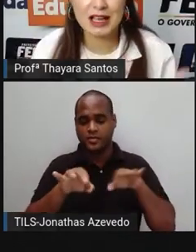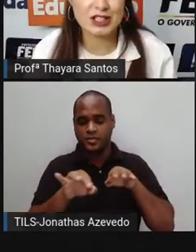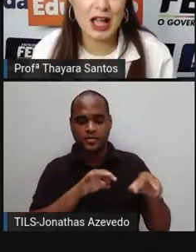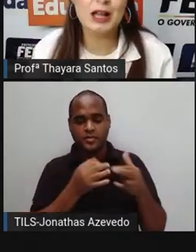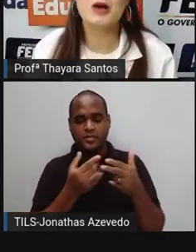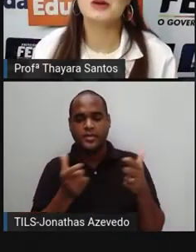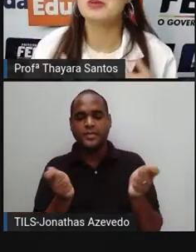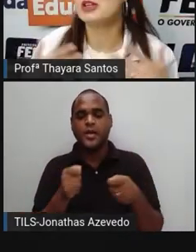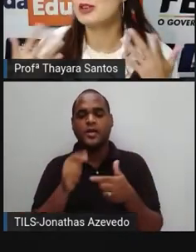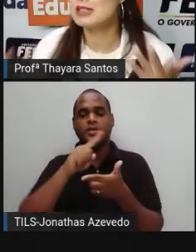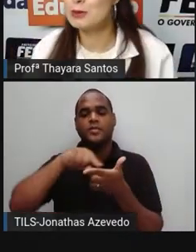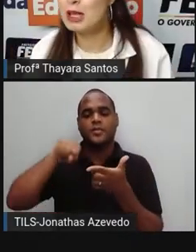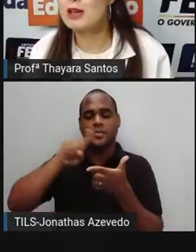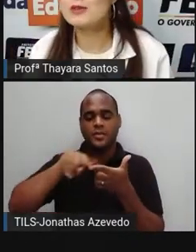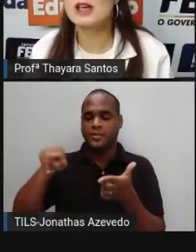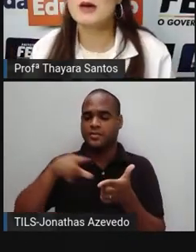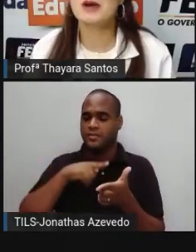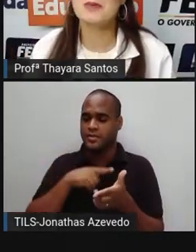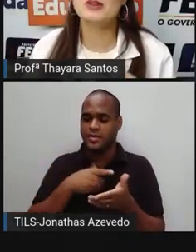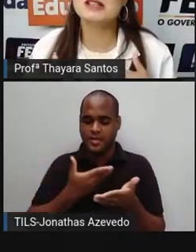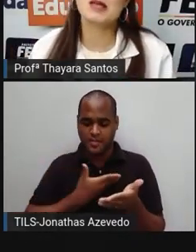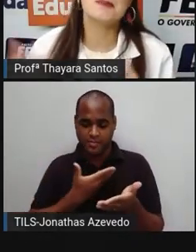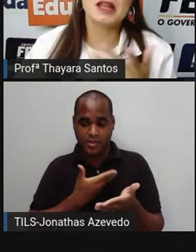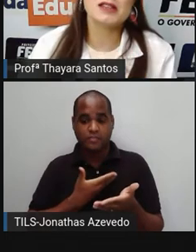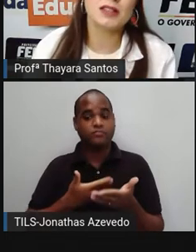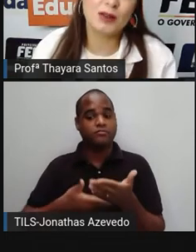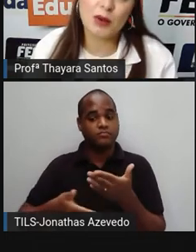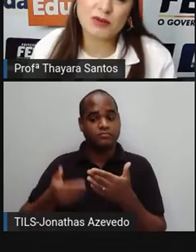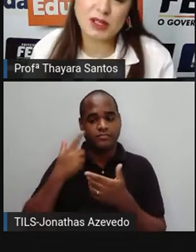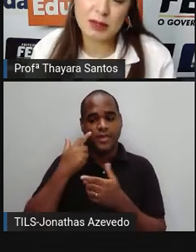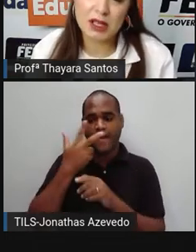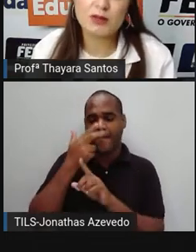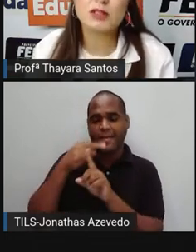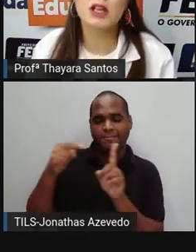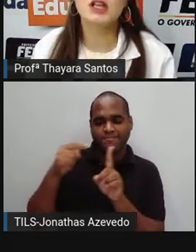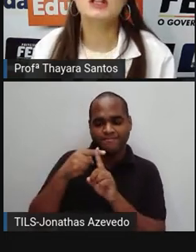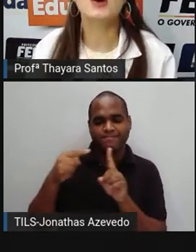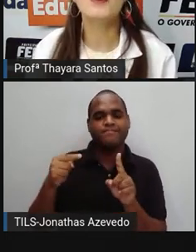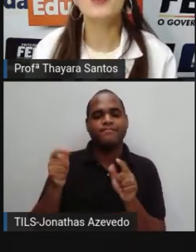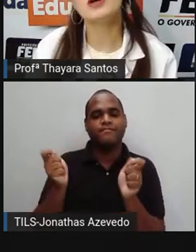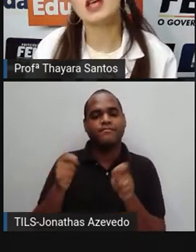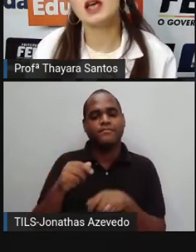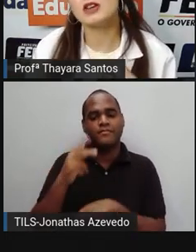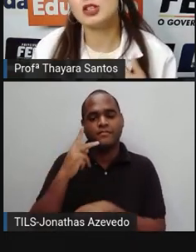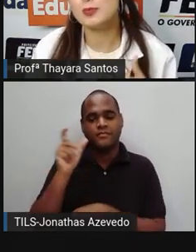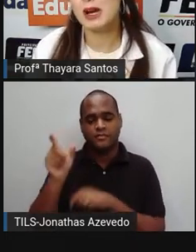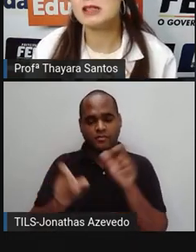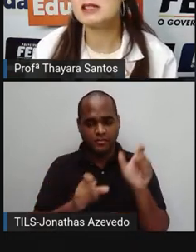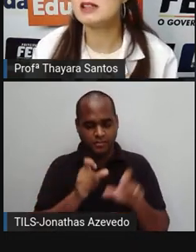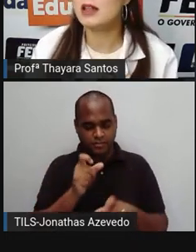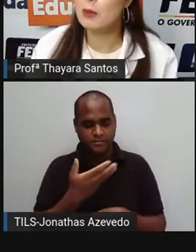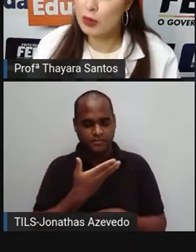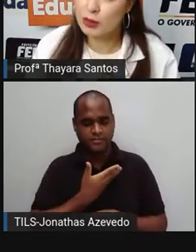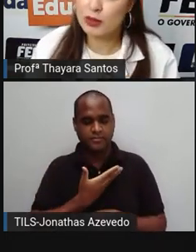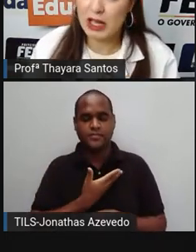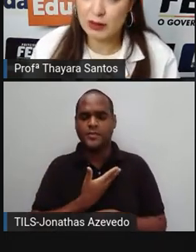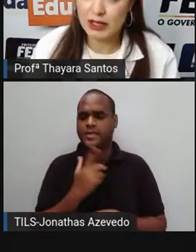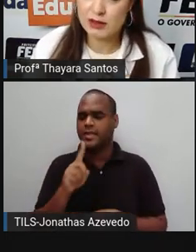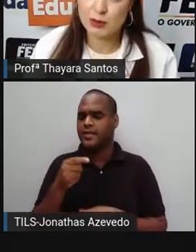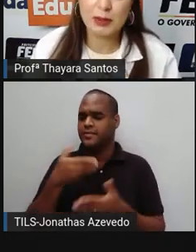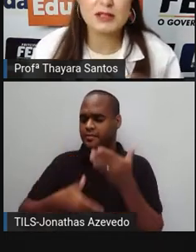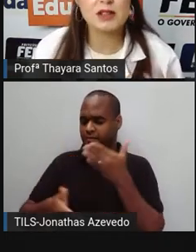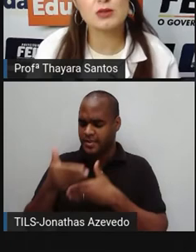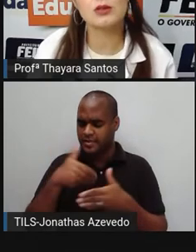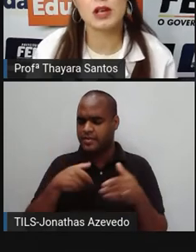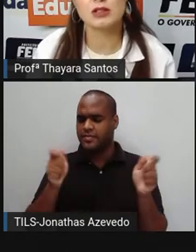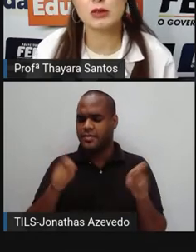para poder se encaixar, para poder fazer amigos, para poder ser parecido com os amigos. Então, por que a gente precisa ter muito cuidado a